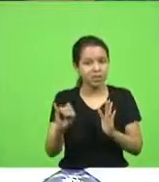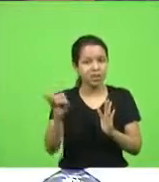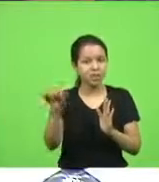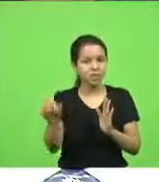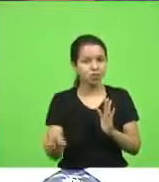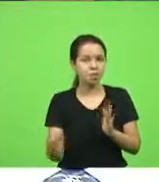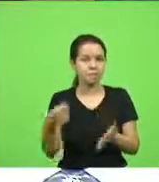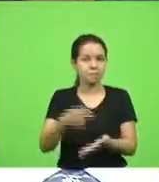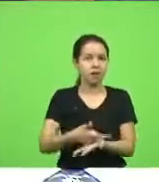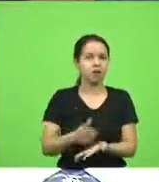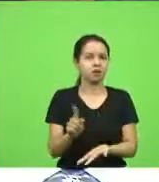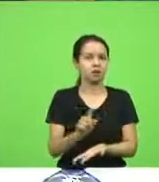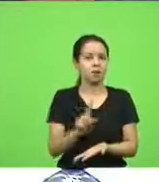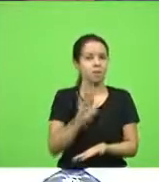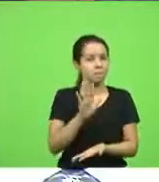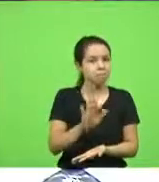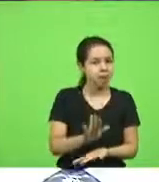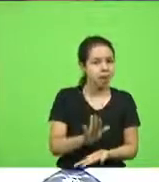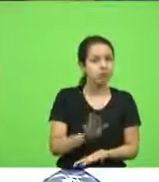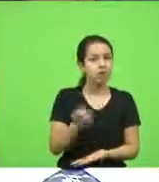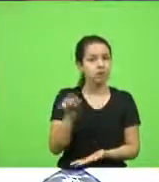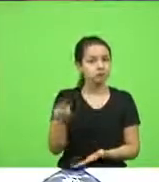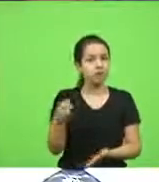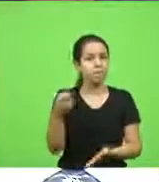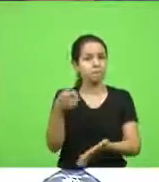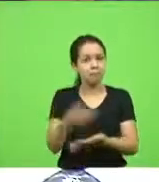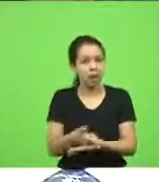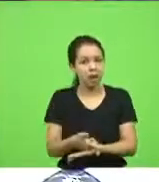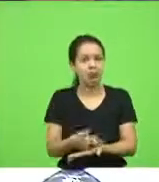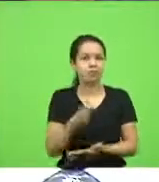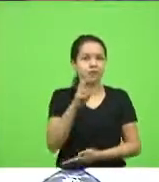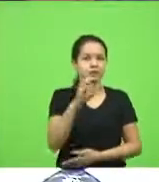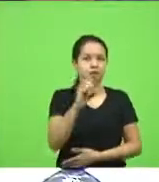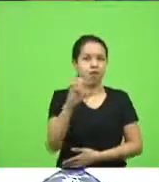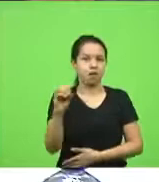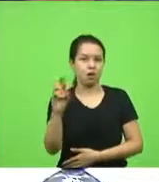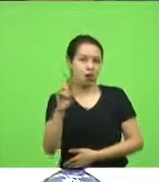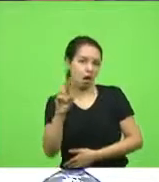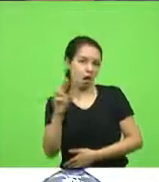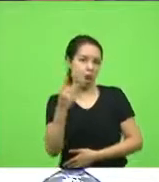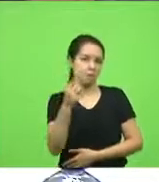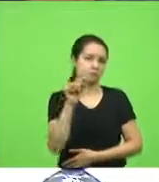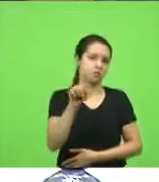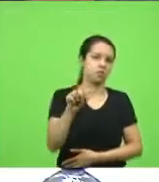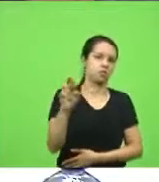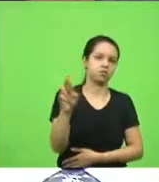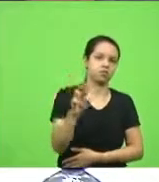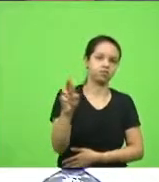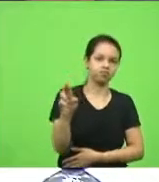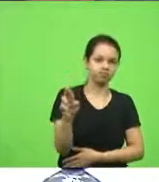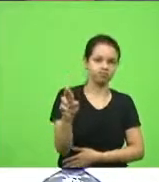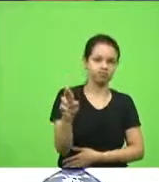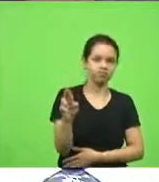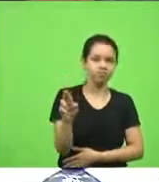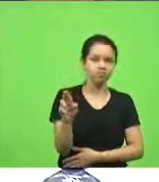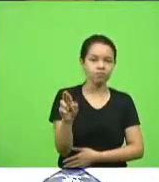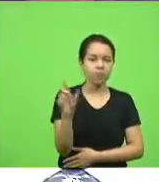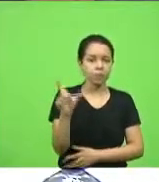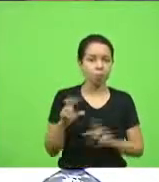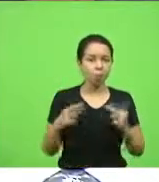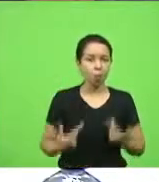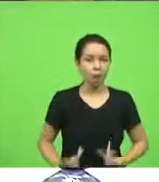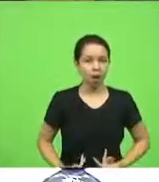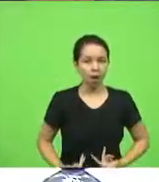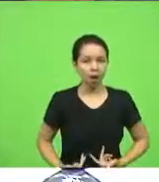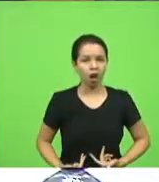sofra no bolso com os R$ com R 1.000. O ser humano, ele é movido